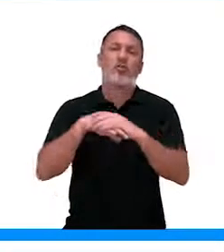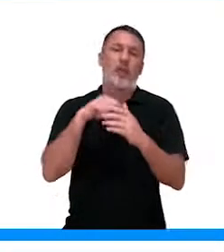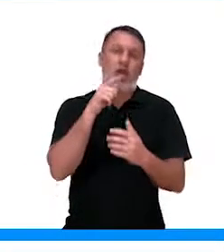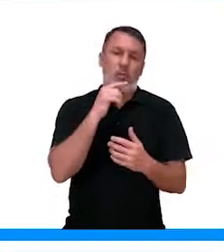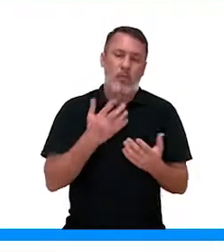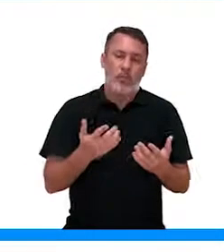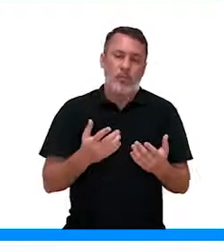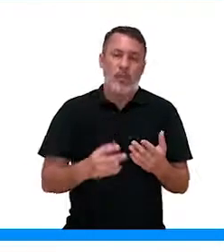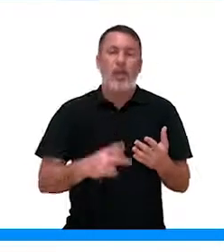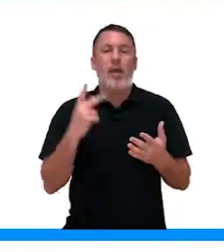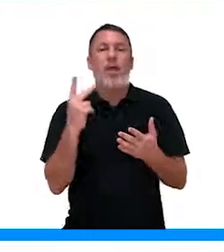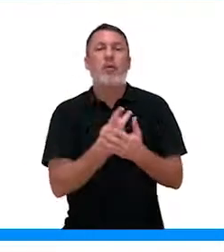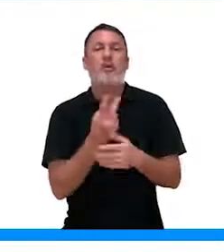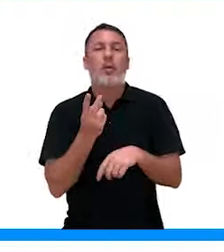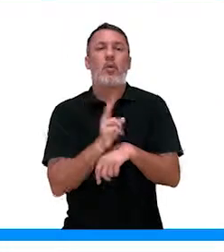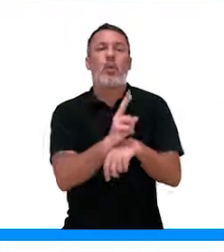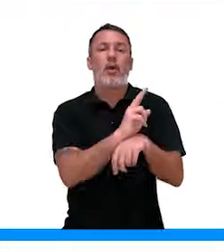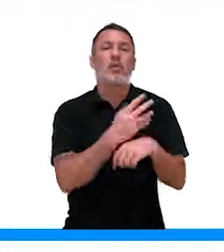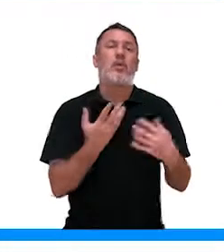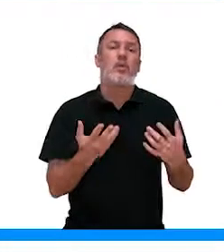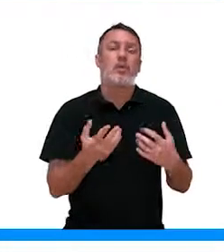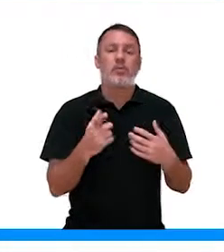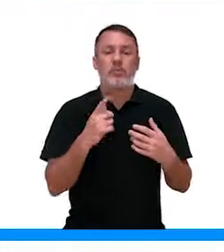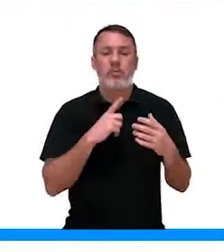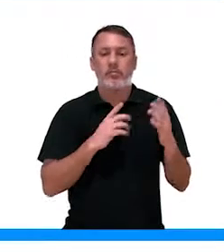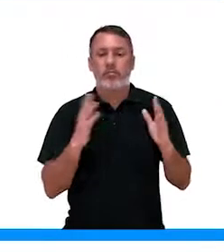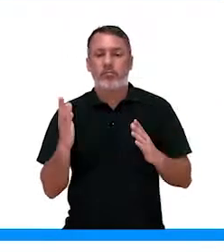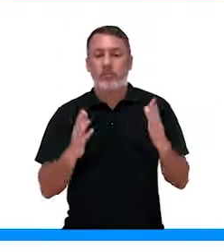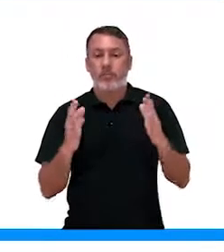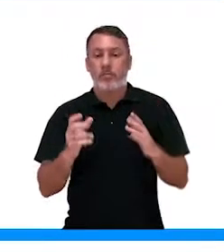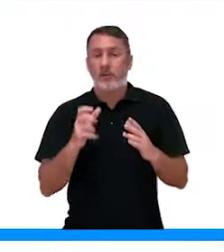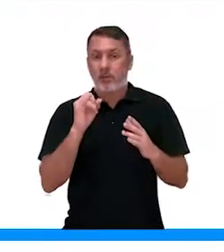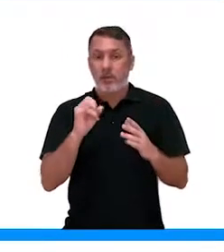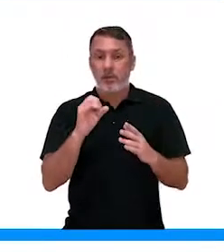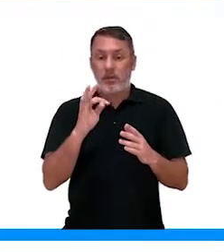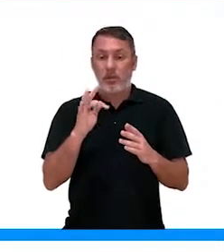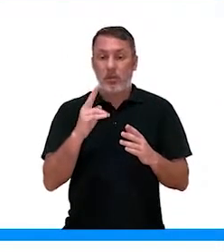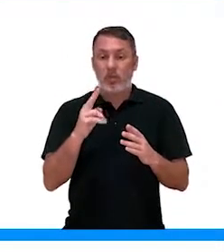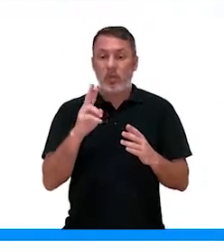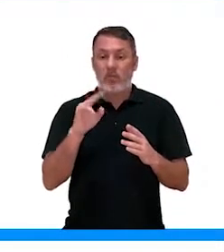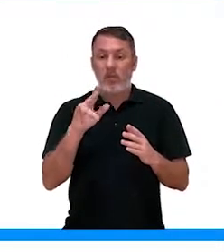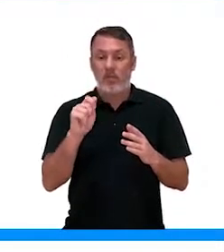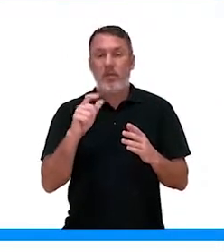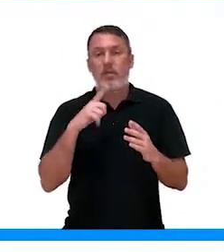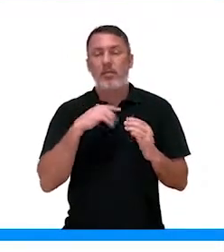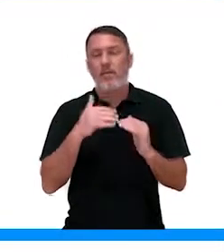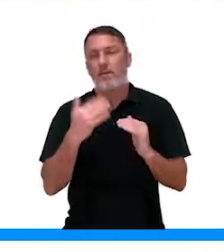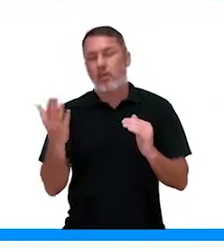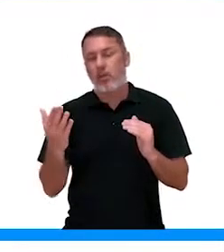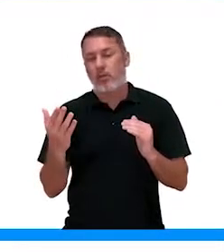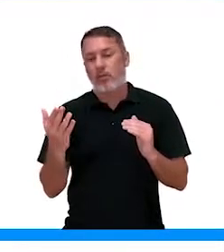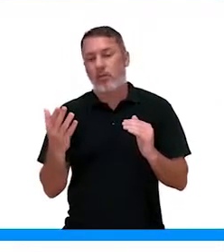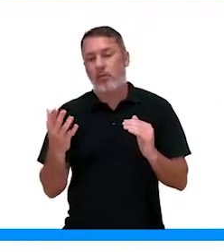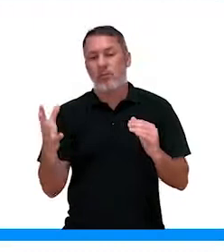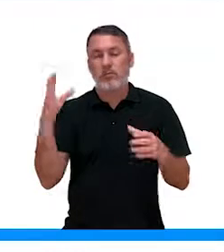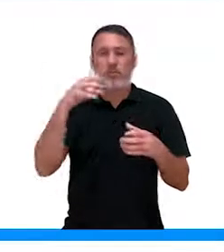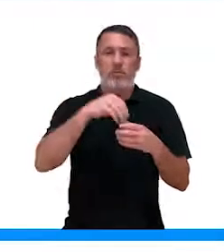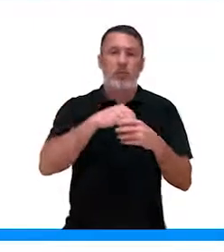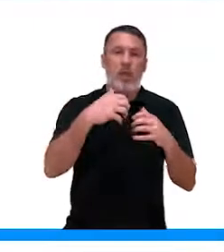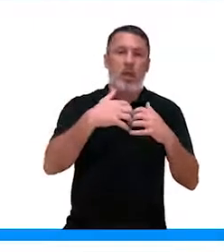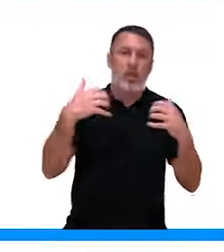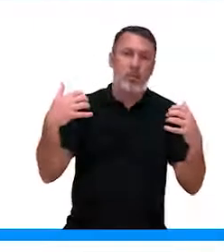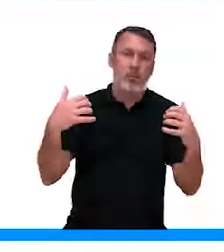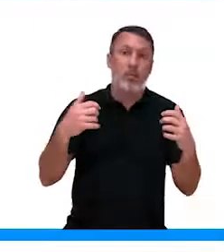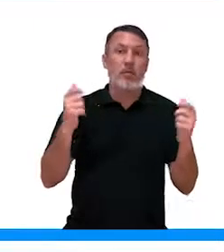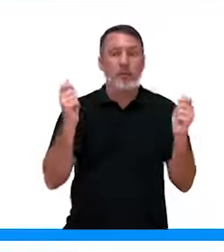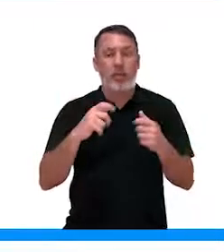acontece, então, com as células guarda? Elas estão túrgidas. Se elas estão túrgidas, elas se afastam. O hostíulo,